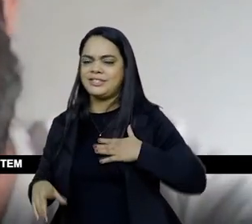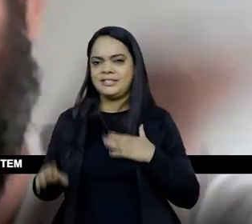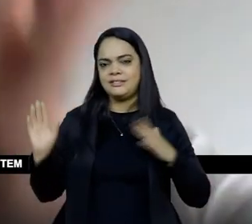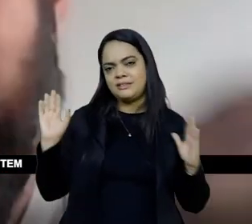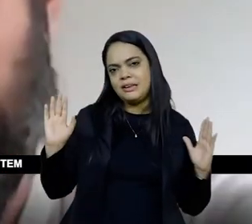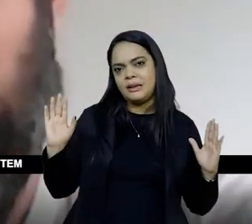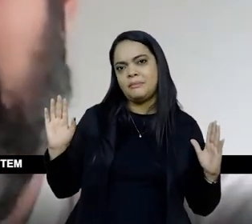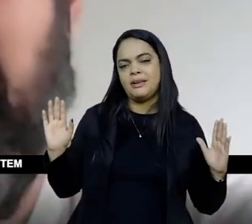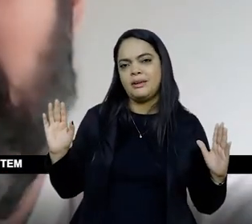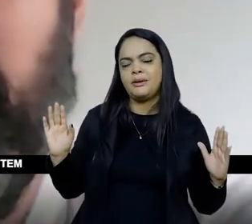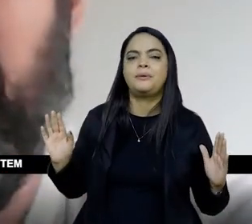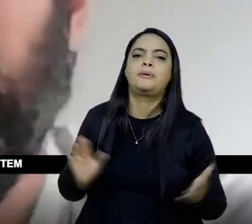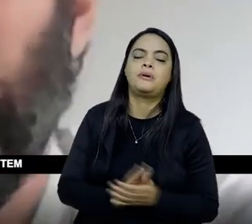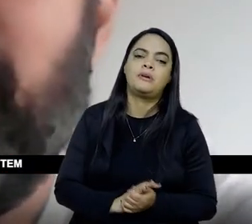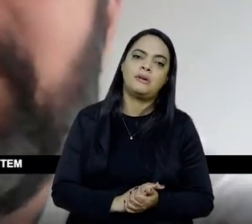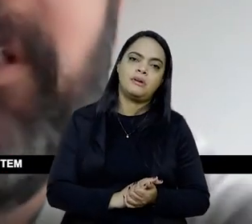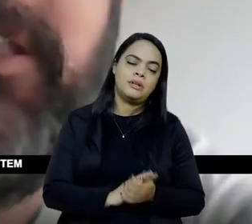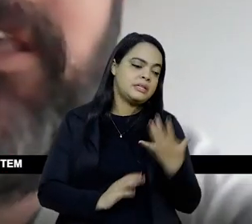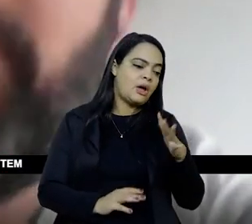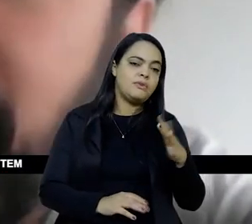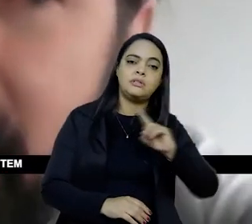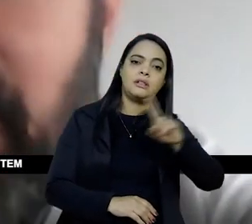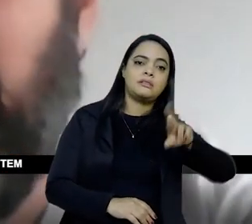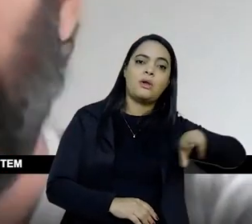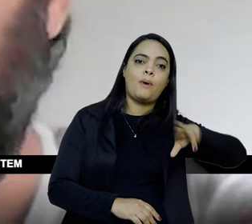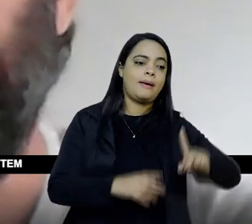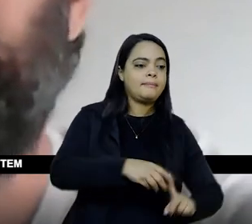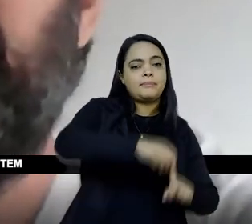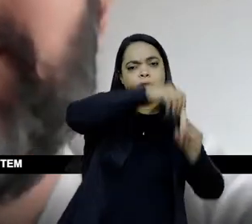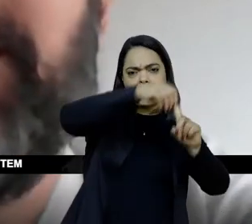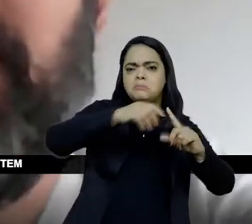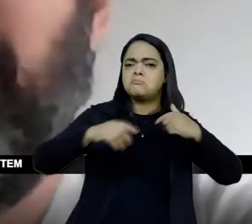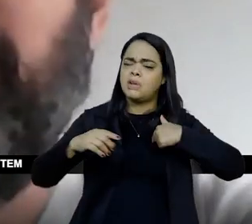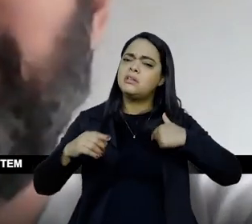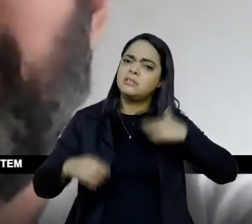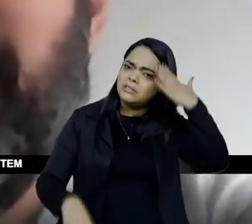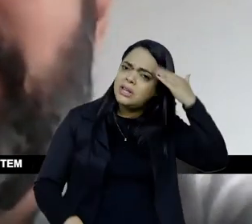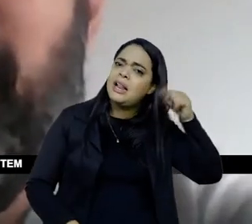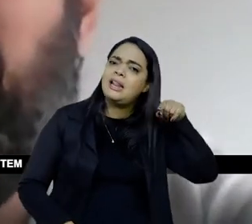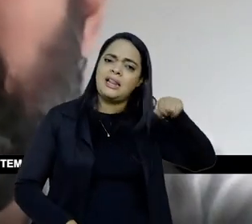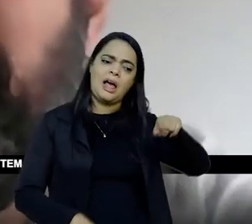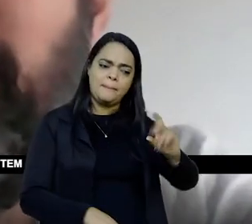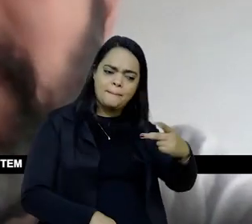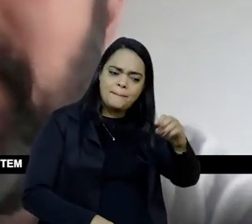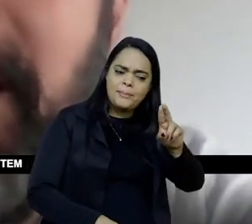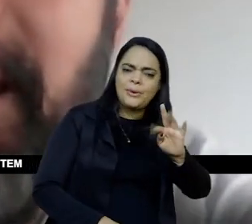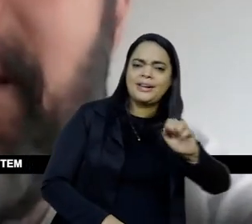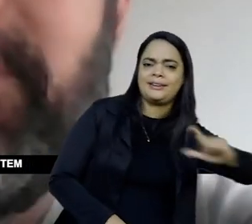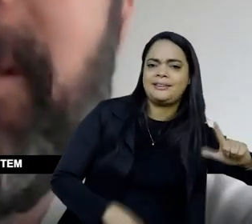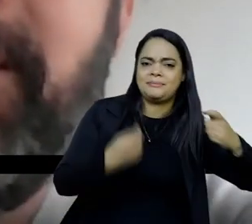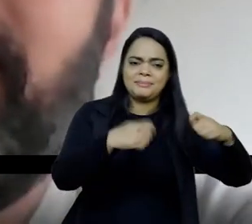decisão nossa, etc., a prioridade. Mas, eu diria, tem que ter lá uma coisa, um